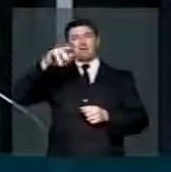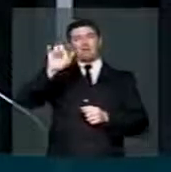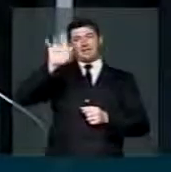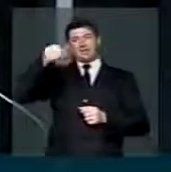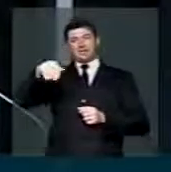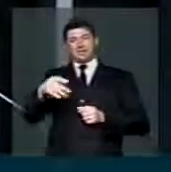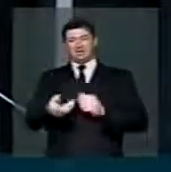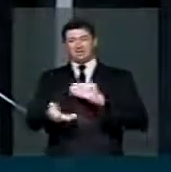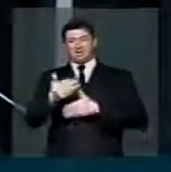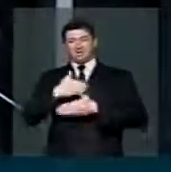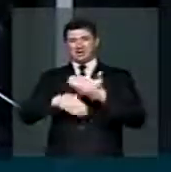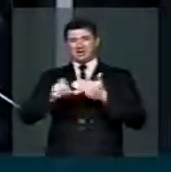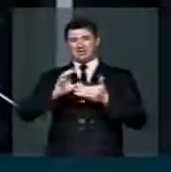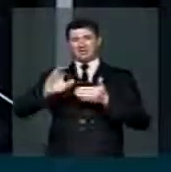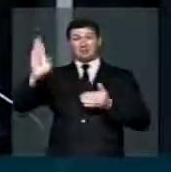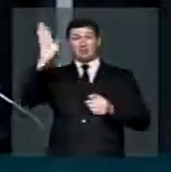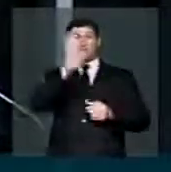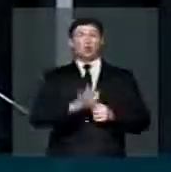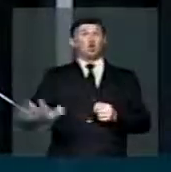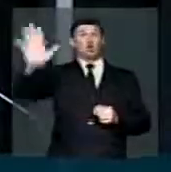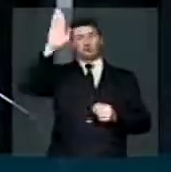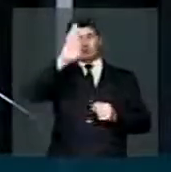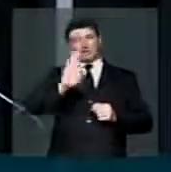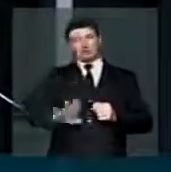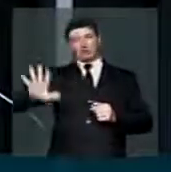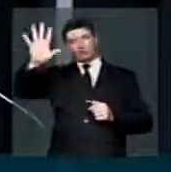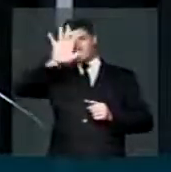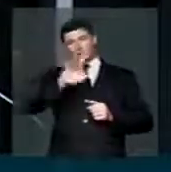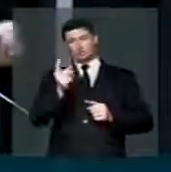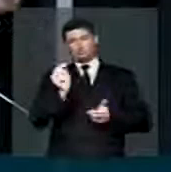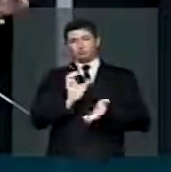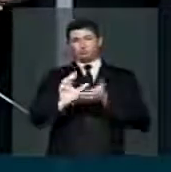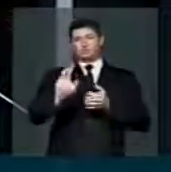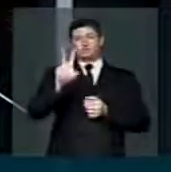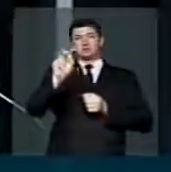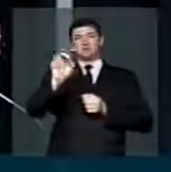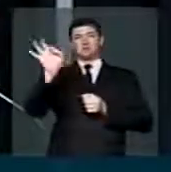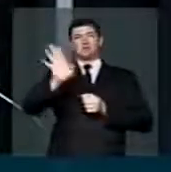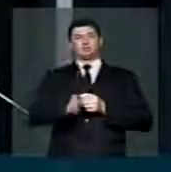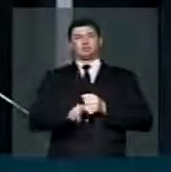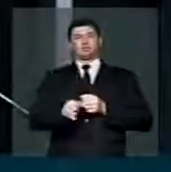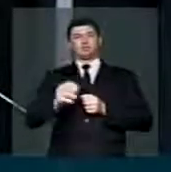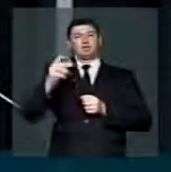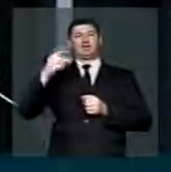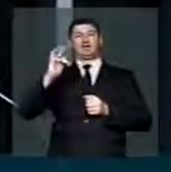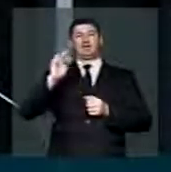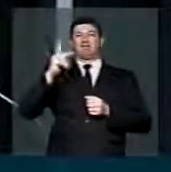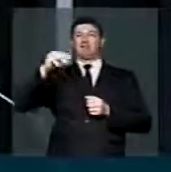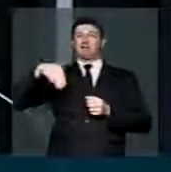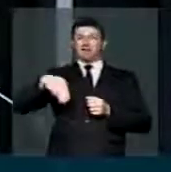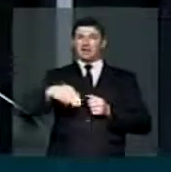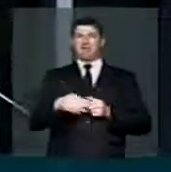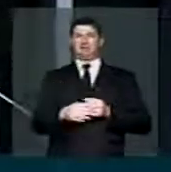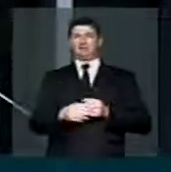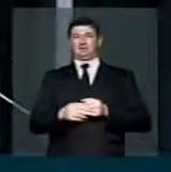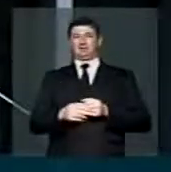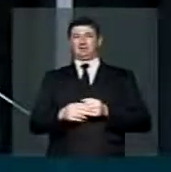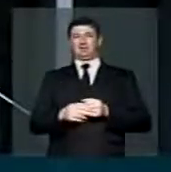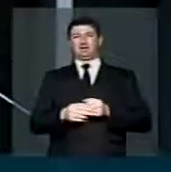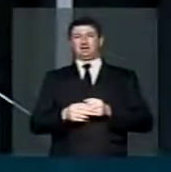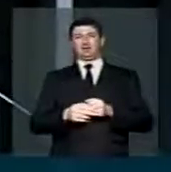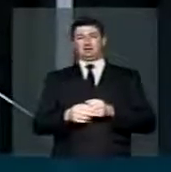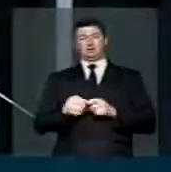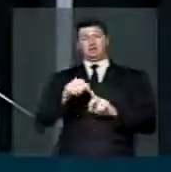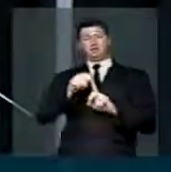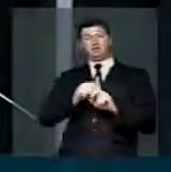repassaram a todos os municípios do Brasil 50% do FPM, que foi repassado